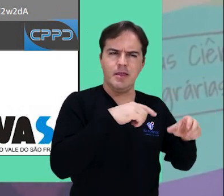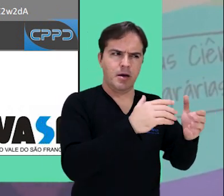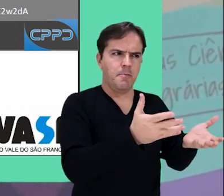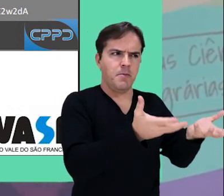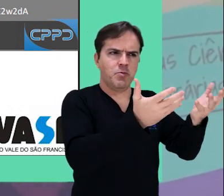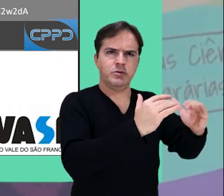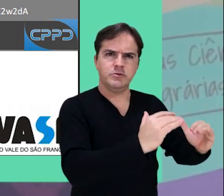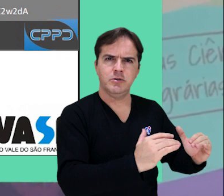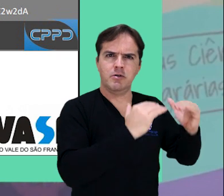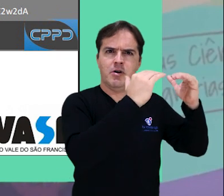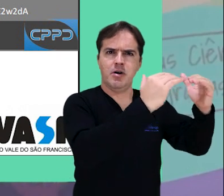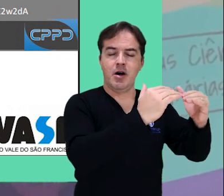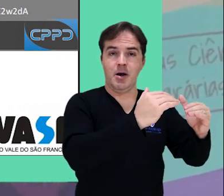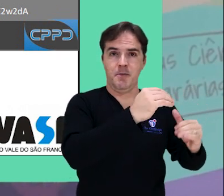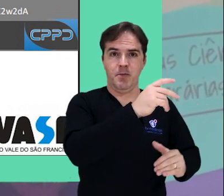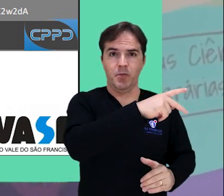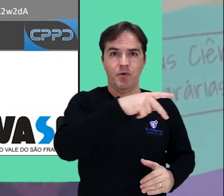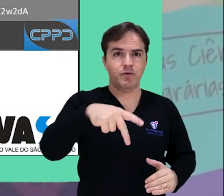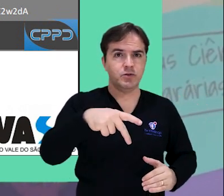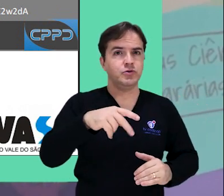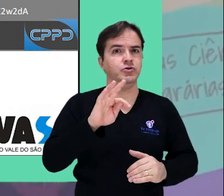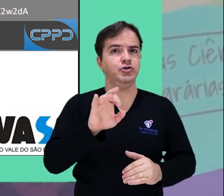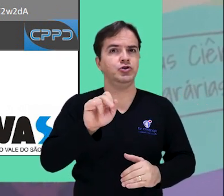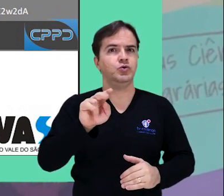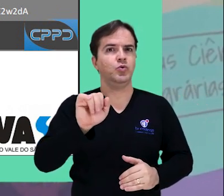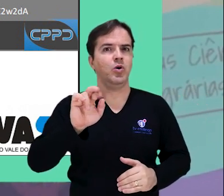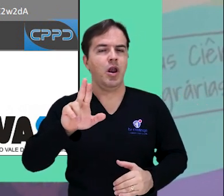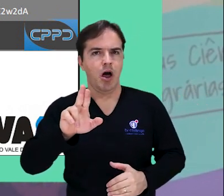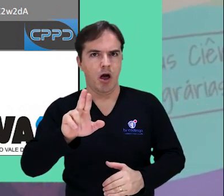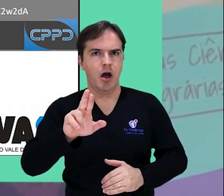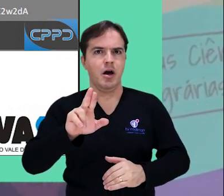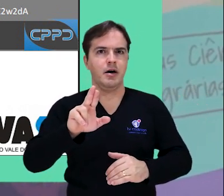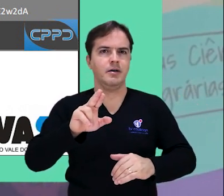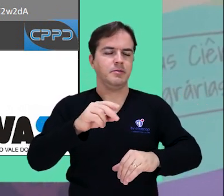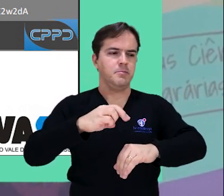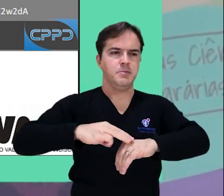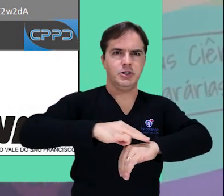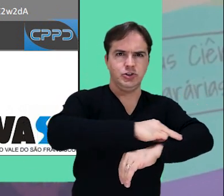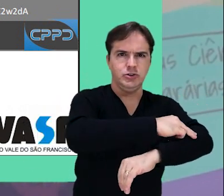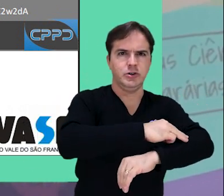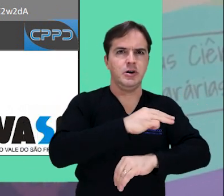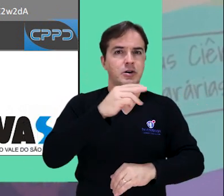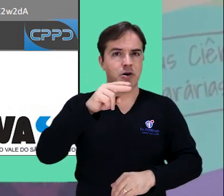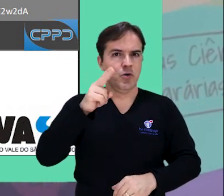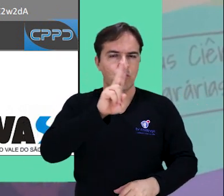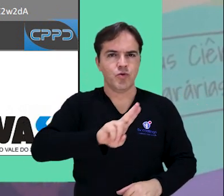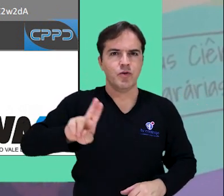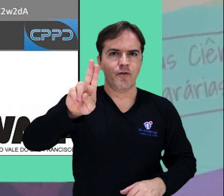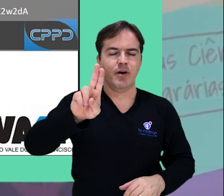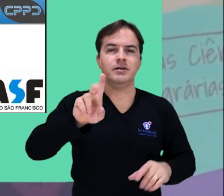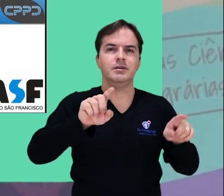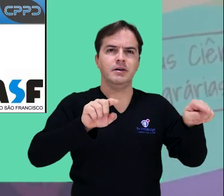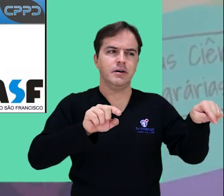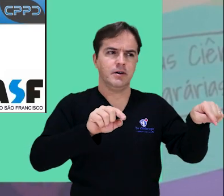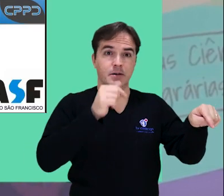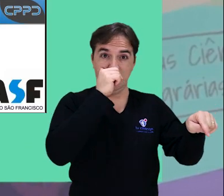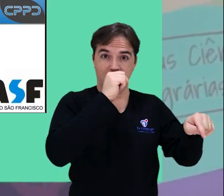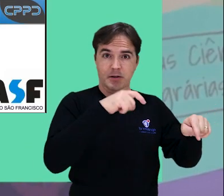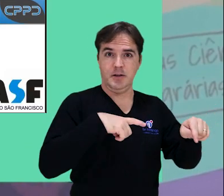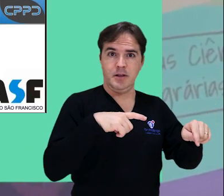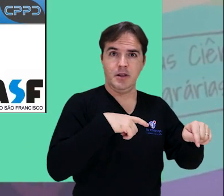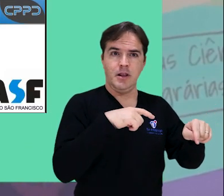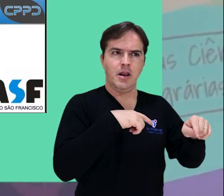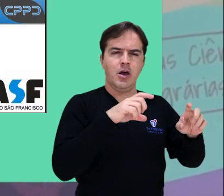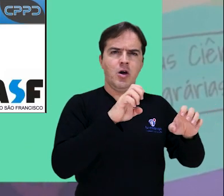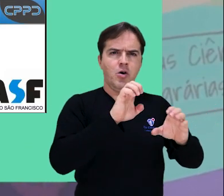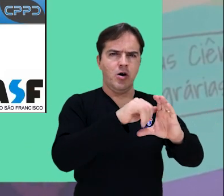do Magistério da Univasf pelo Colegiado Acadêmico de Engenharia Agrícola e Ambiental. O evento vai ser transmitido no